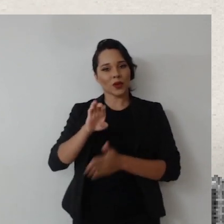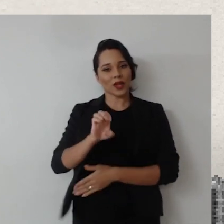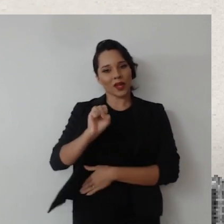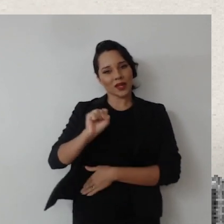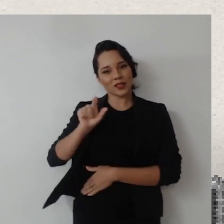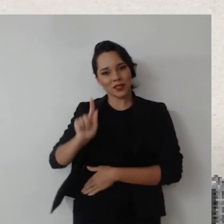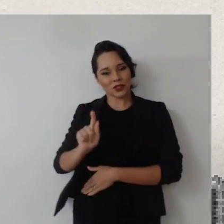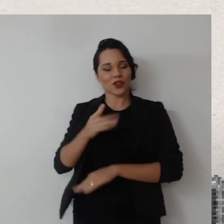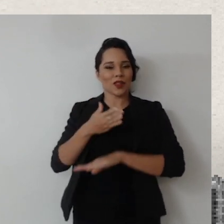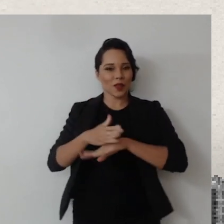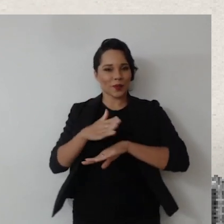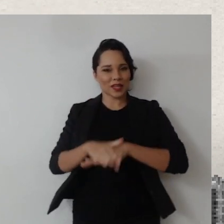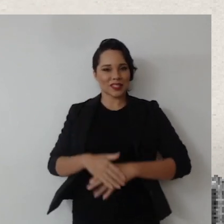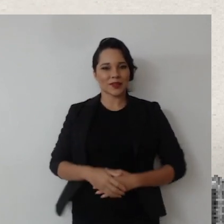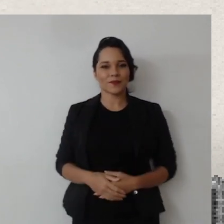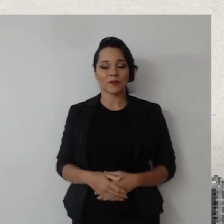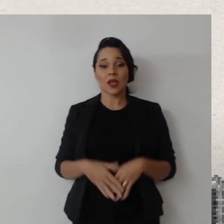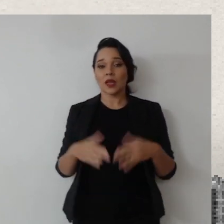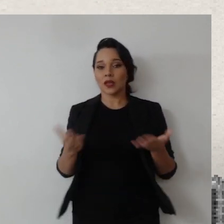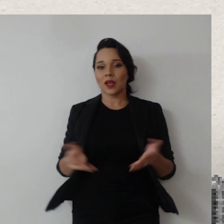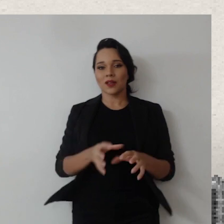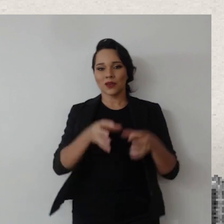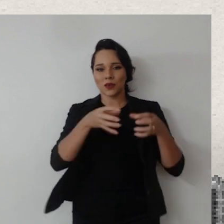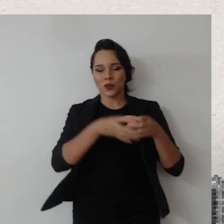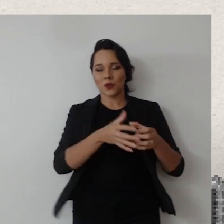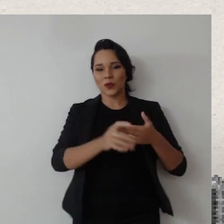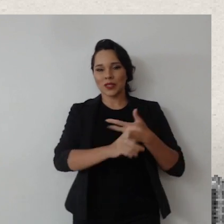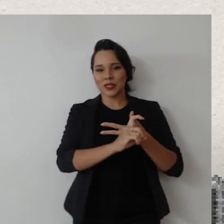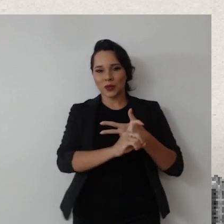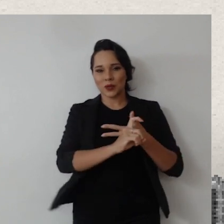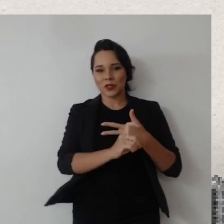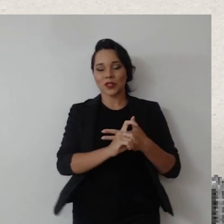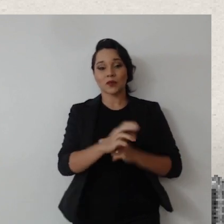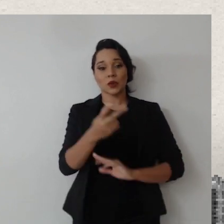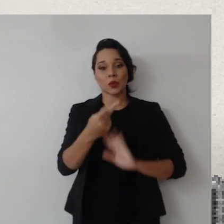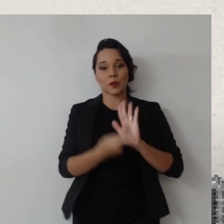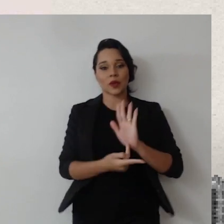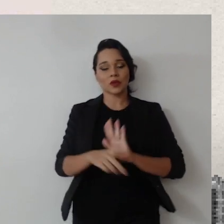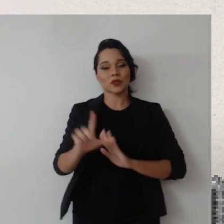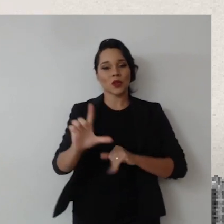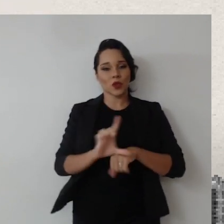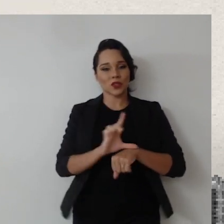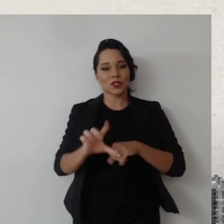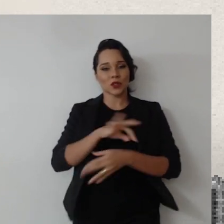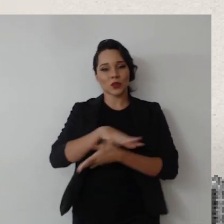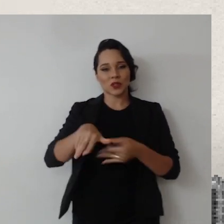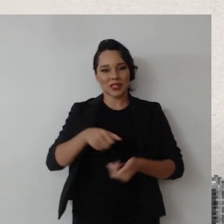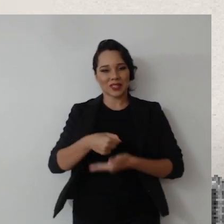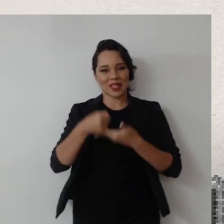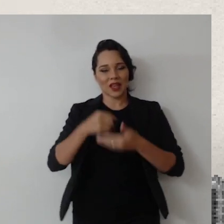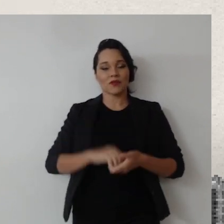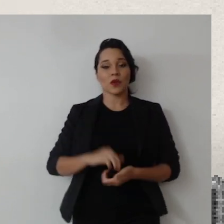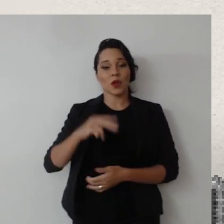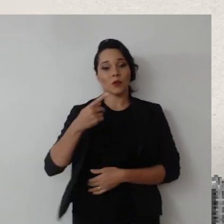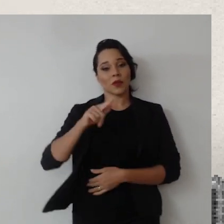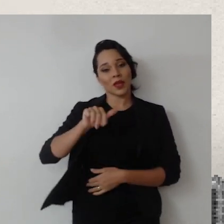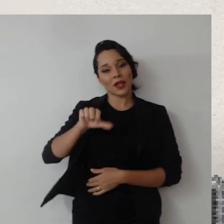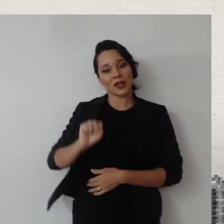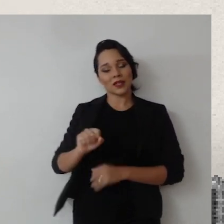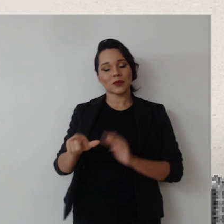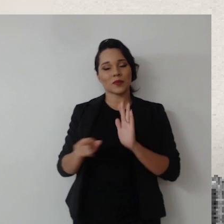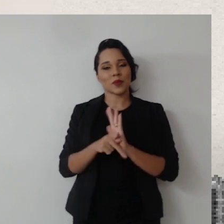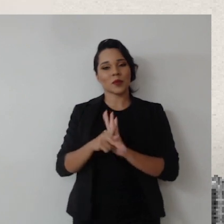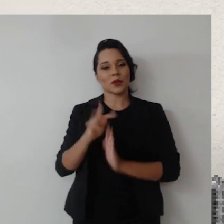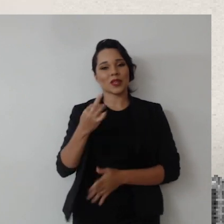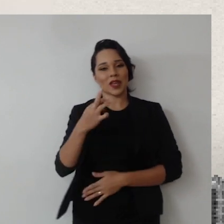ESG na prática, uma iniciativa do Grupo Executivo 4 do Plano de Logística Sustentável, PLS